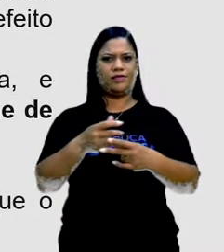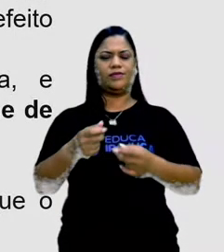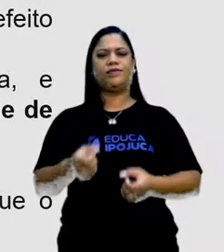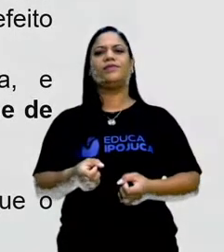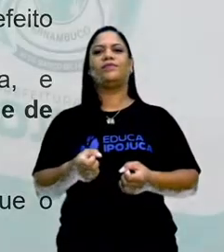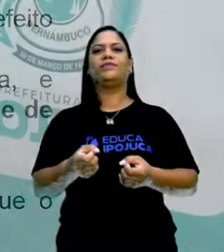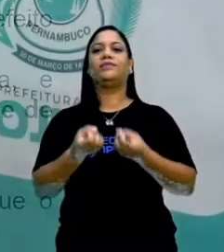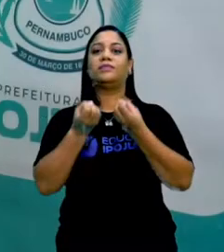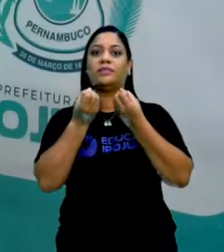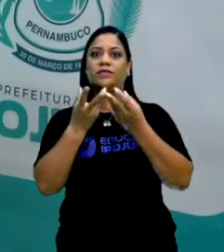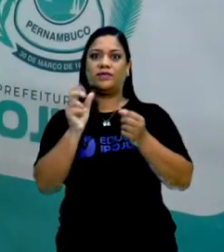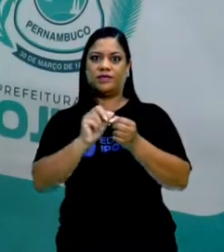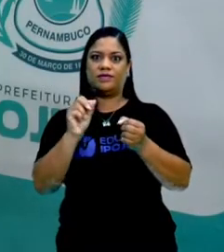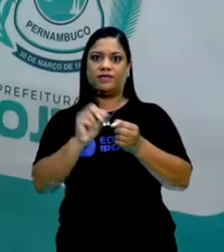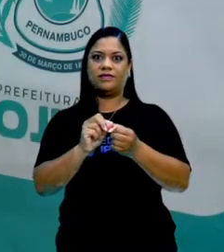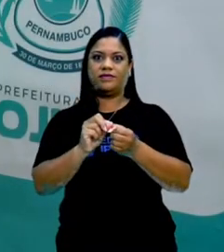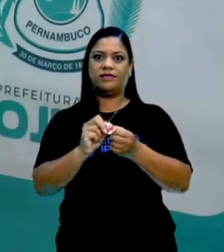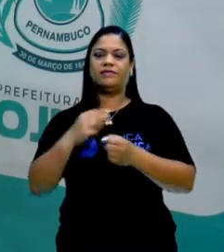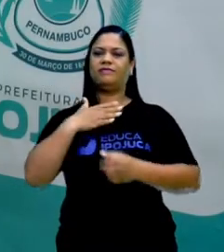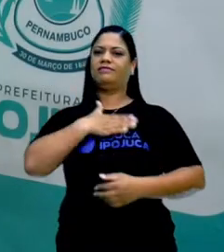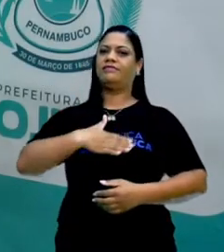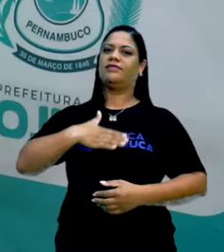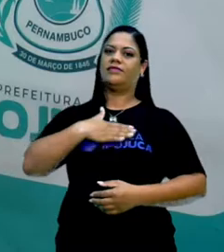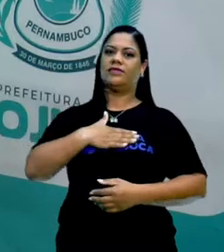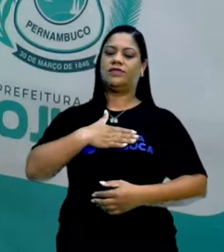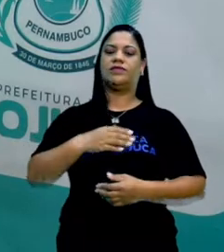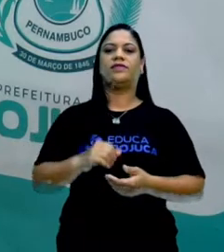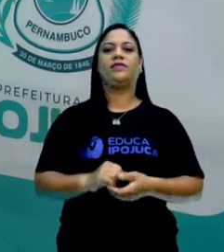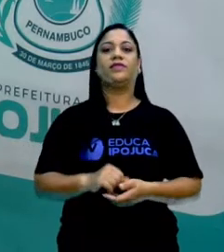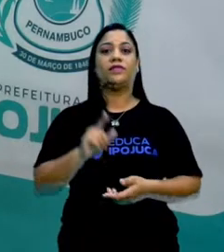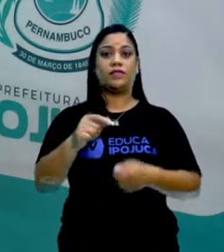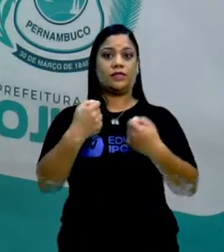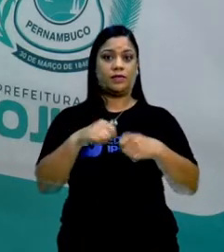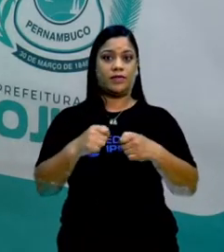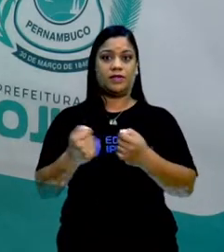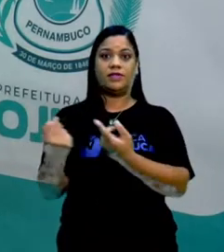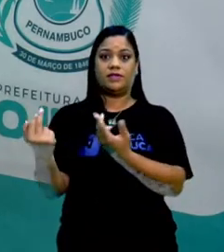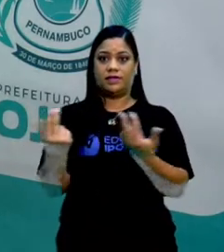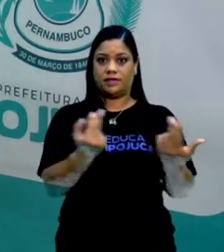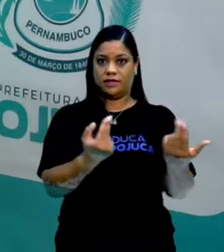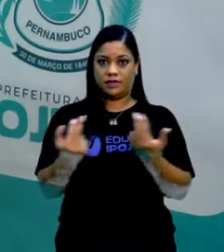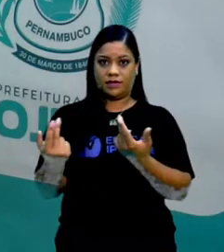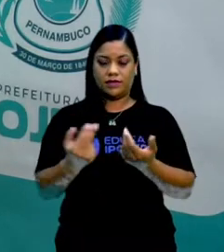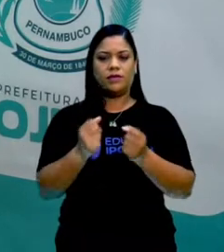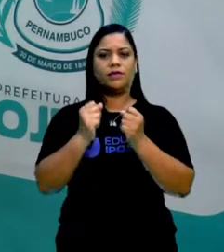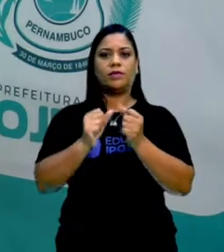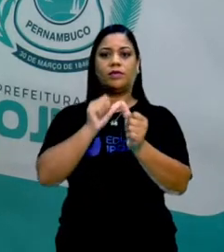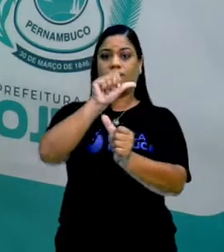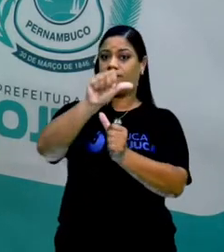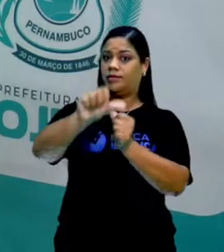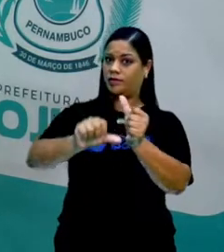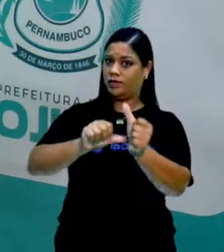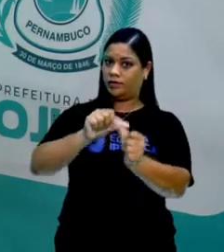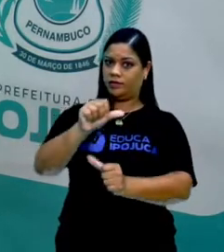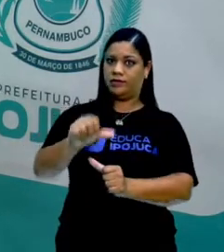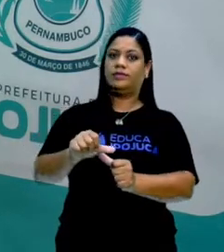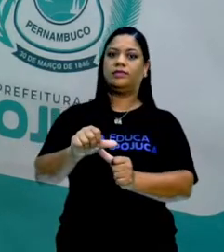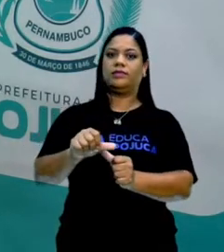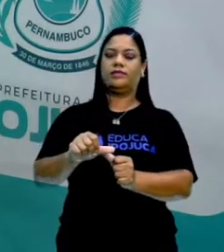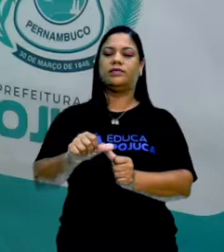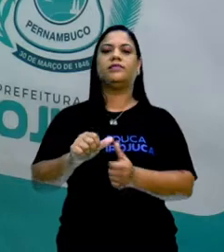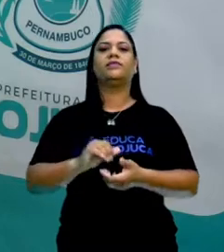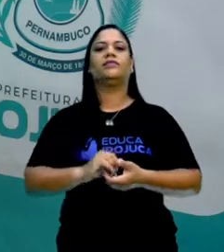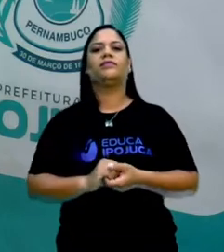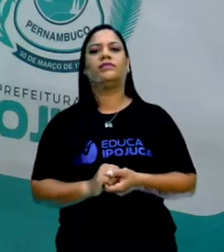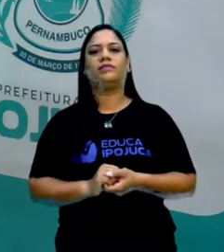apeteça, ok? Então você não tem que colocar necessariamente esta moral. Pode ser uma outra moral que você